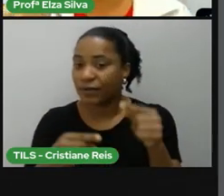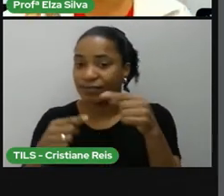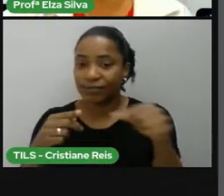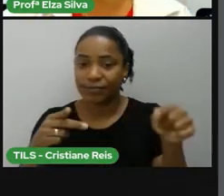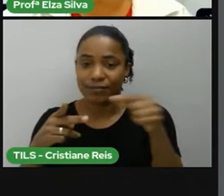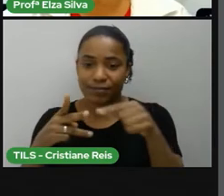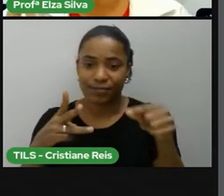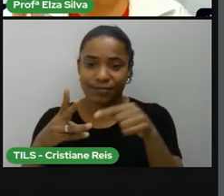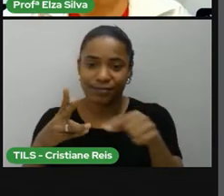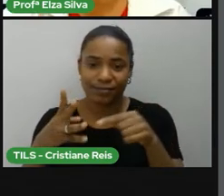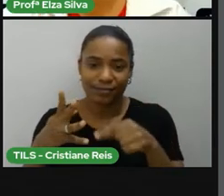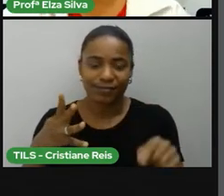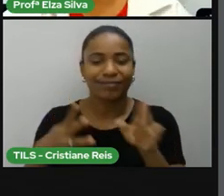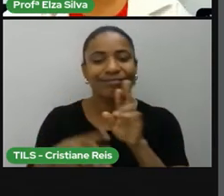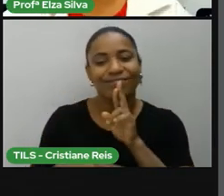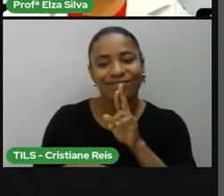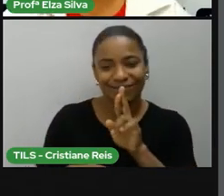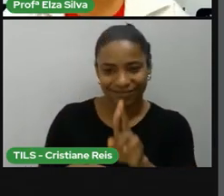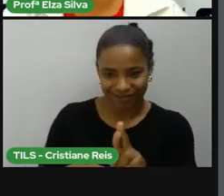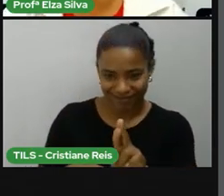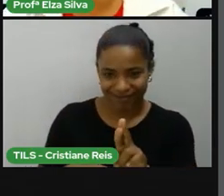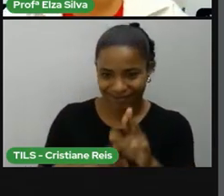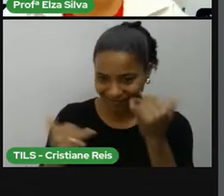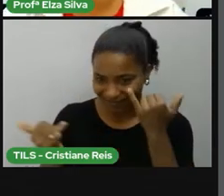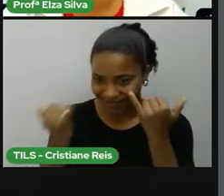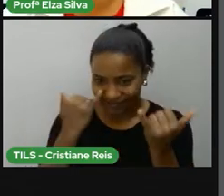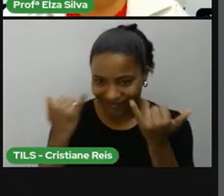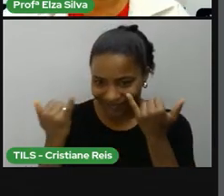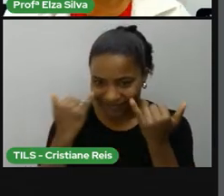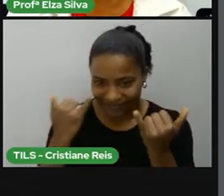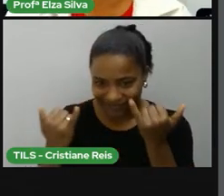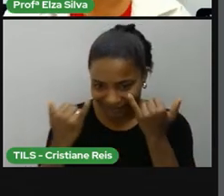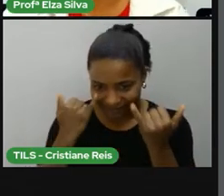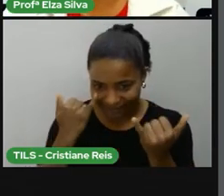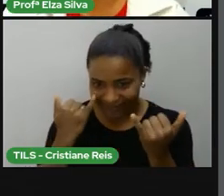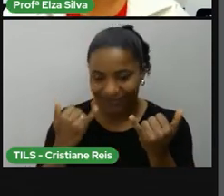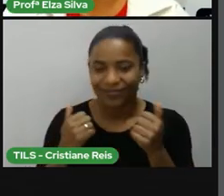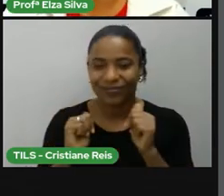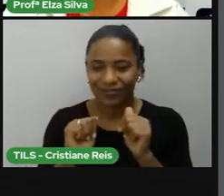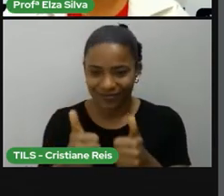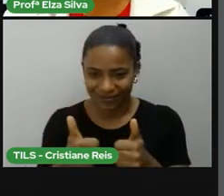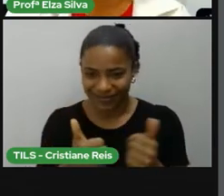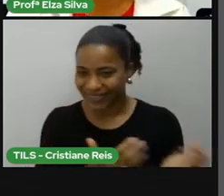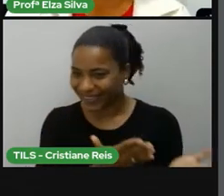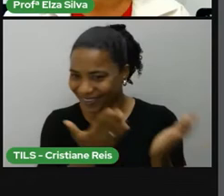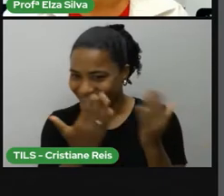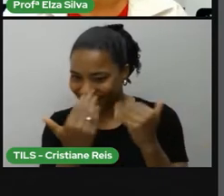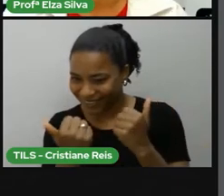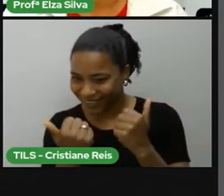prestem atenção a estas informações. Vamos lá? Let's go!